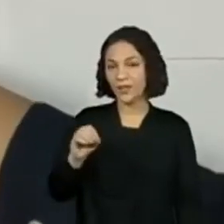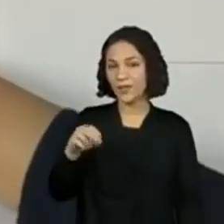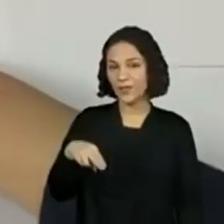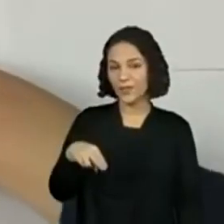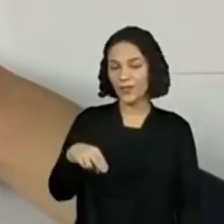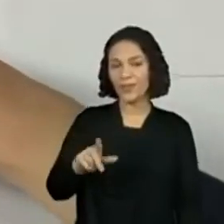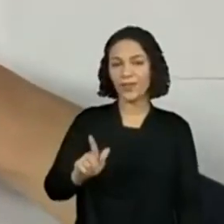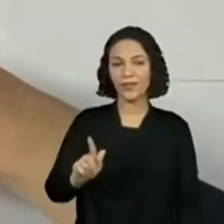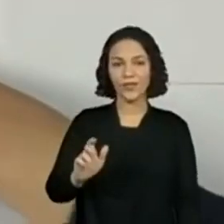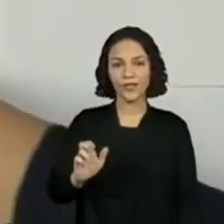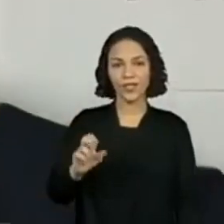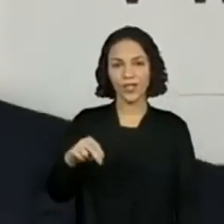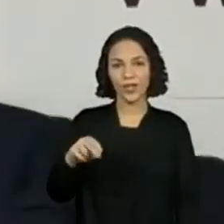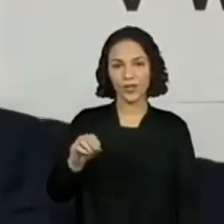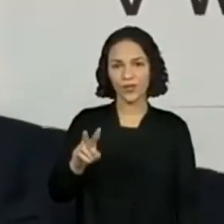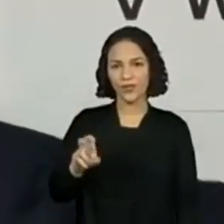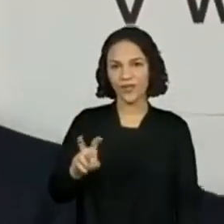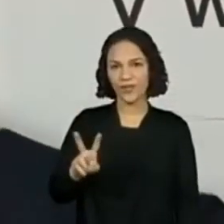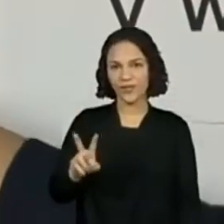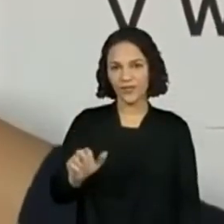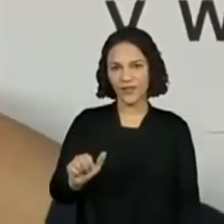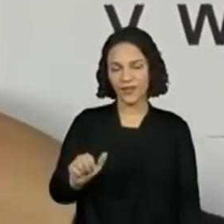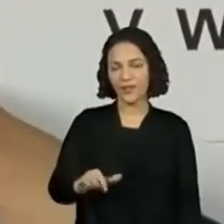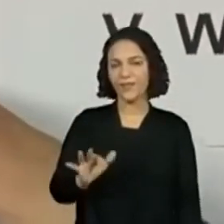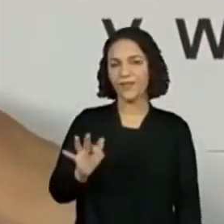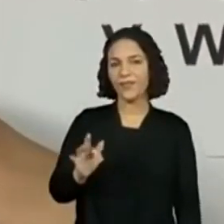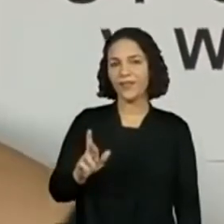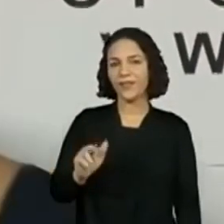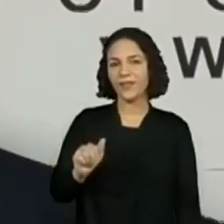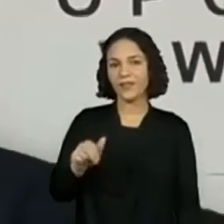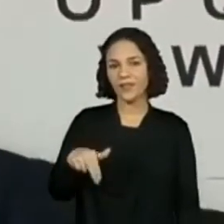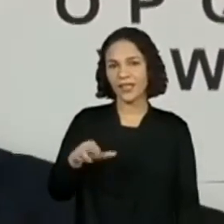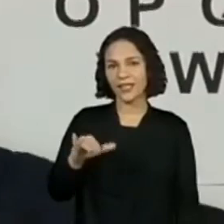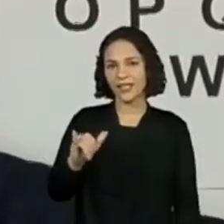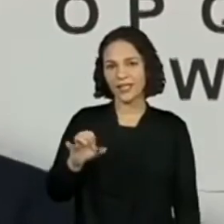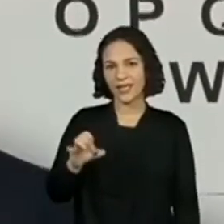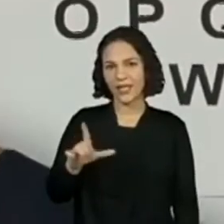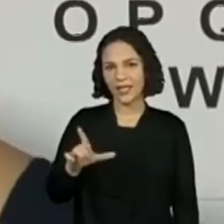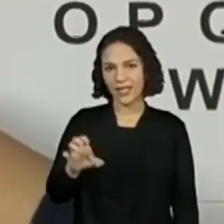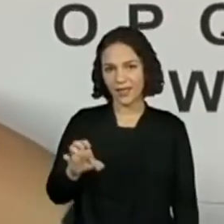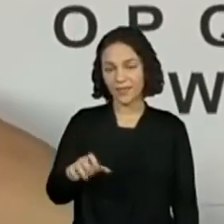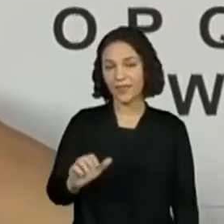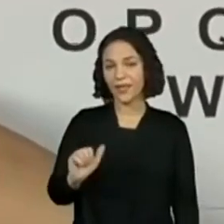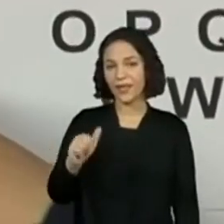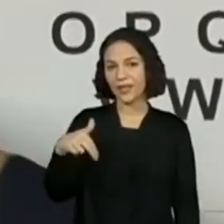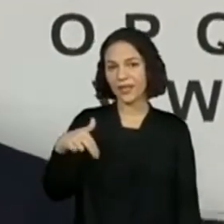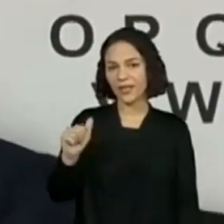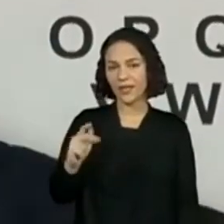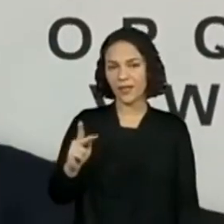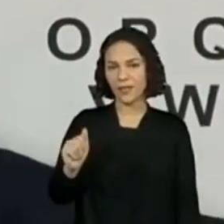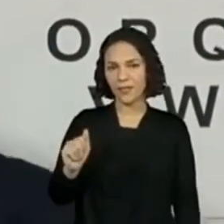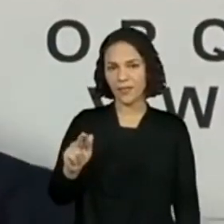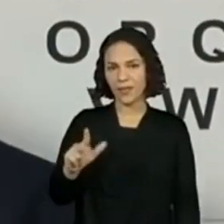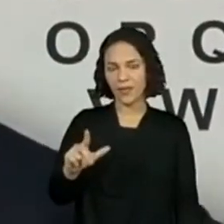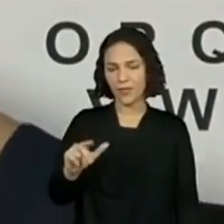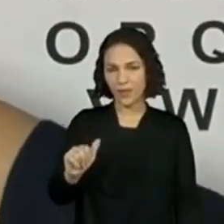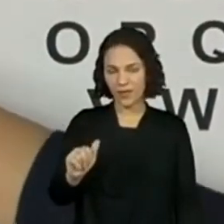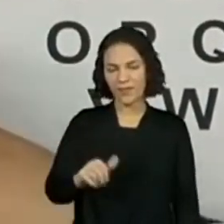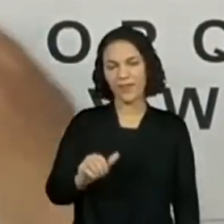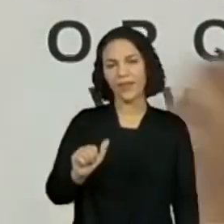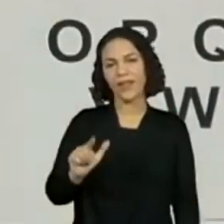Genoveva, Franciele, Ana Paula e